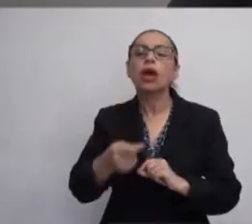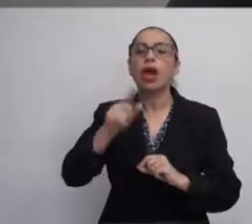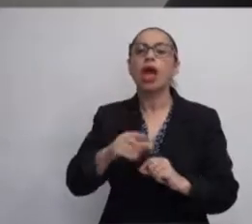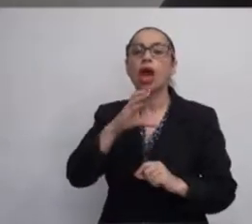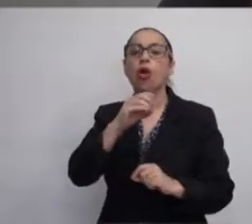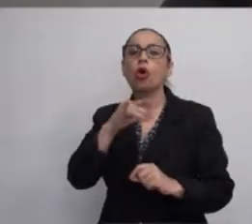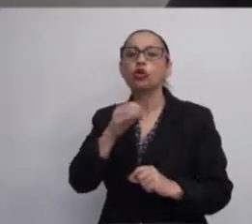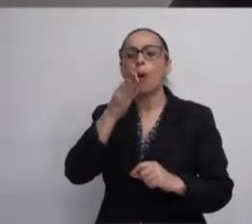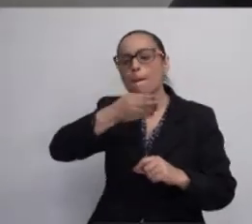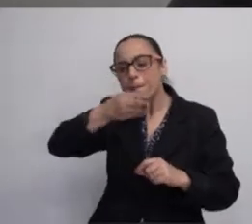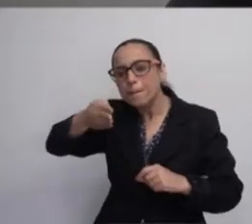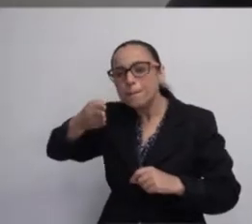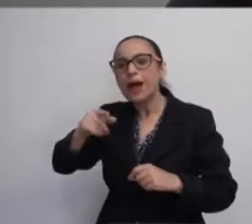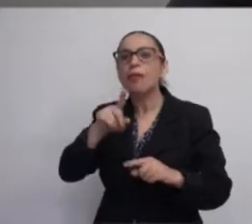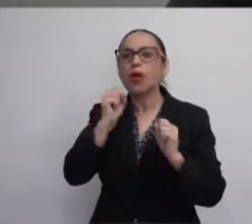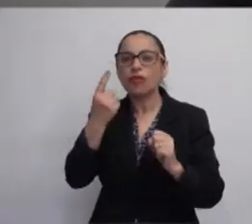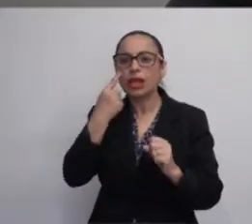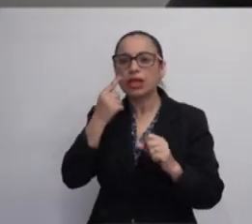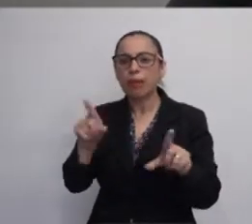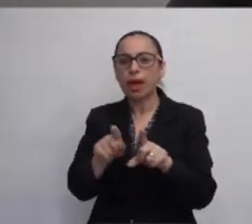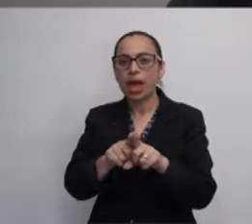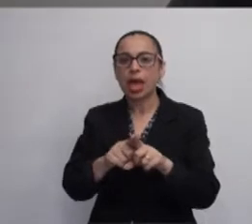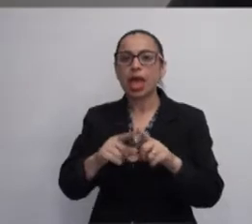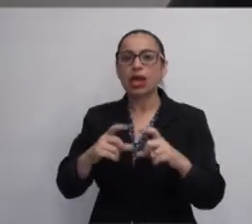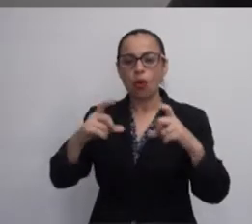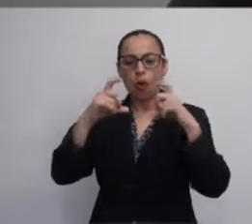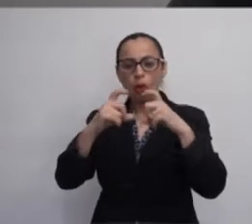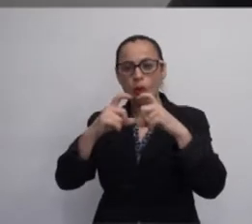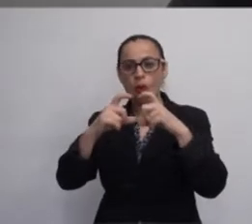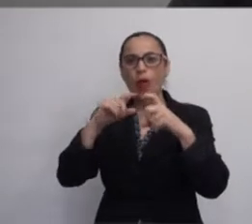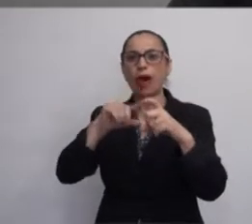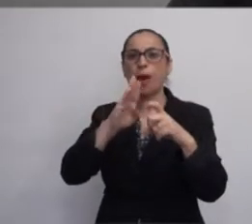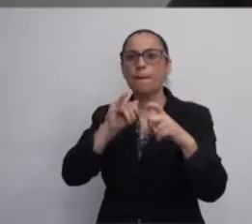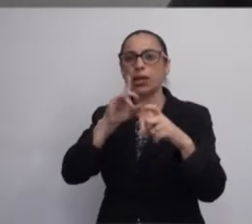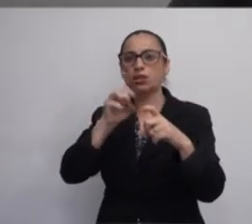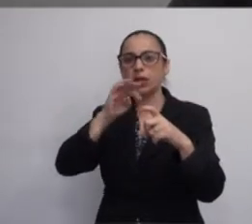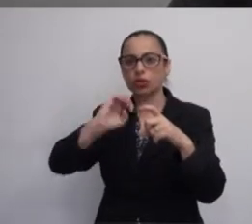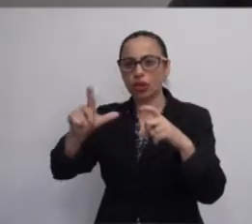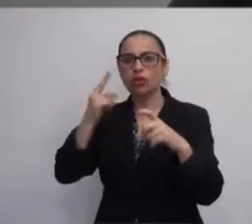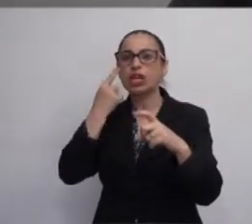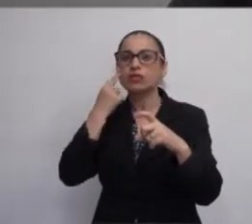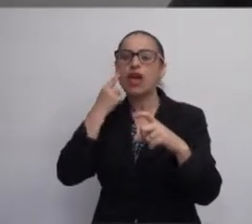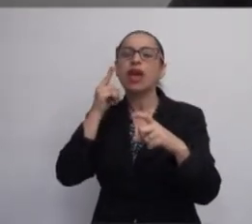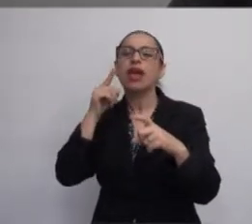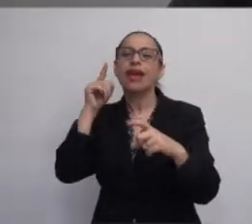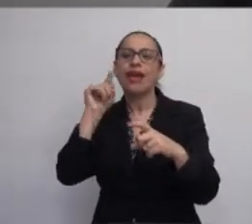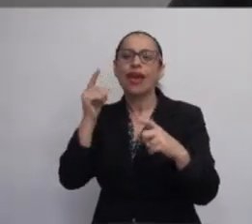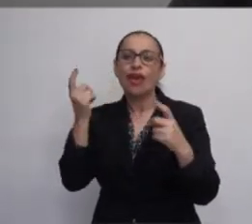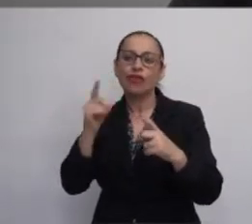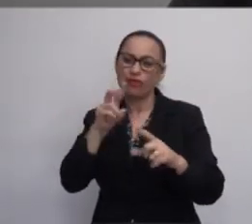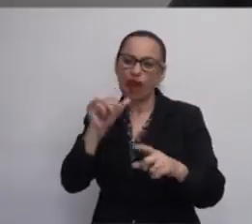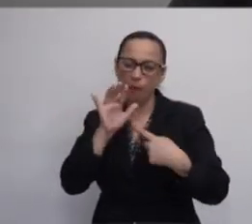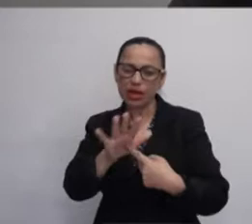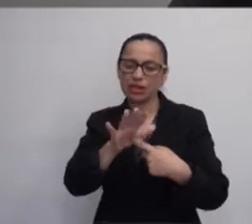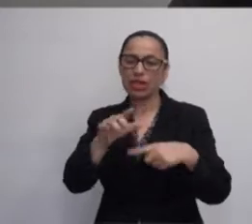de barras, ou vocês podem ver também, ele é um código de barras bidimensional, que vocês veem nos... nós vamos apresentar aqui no